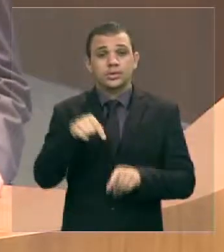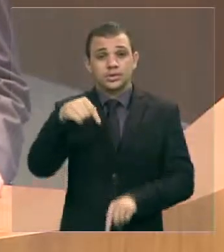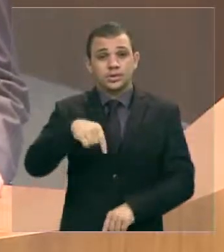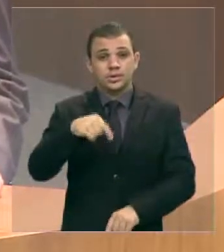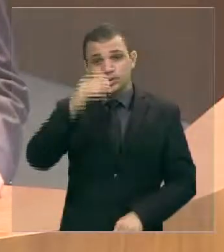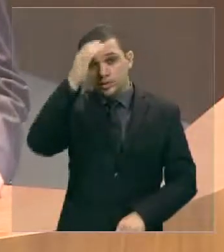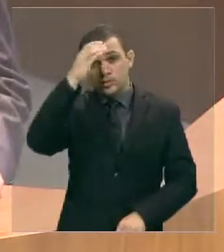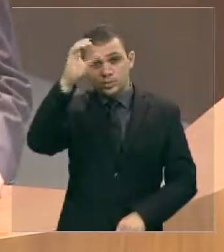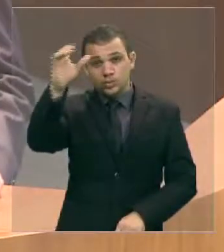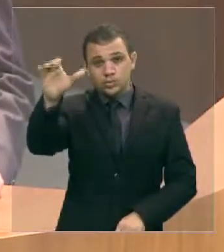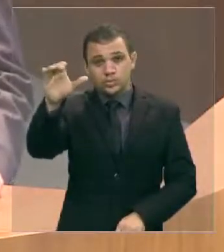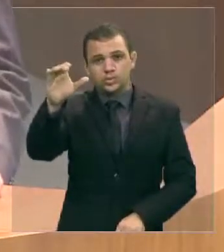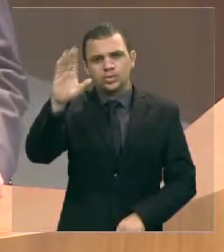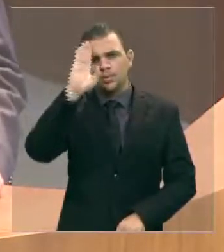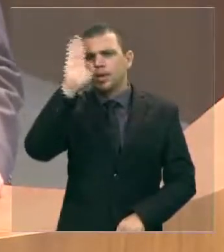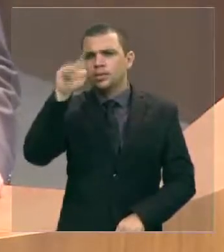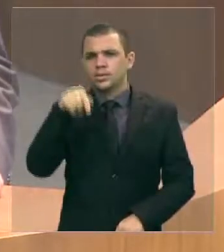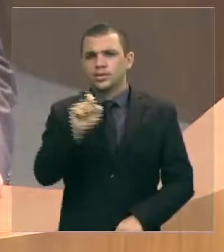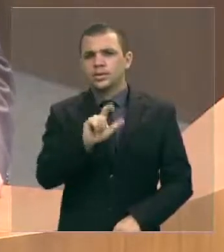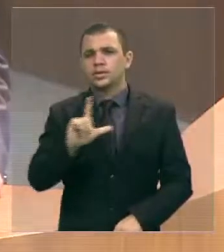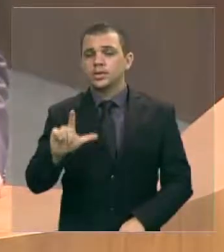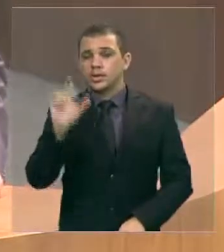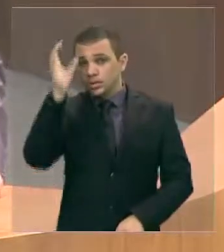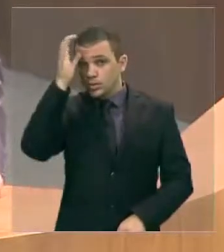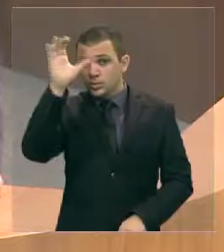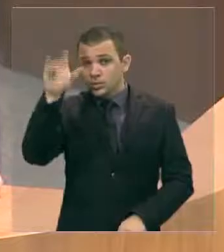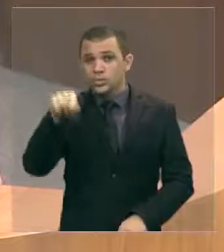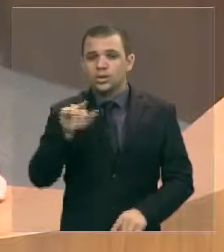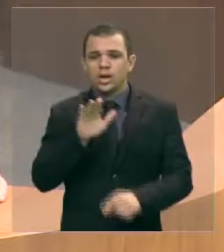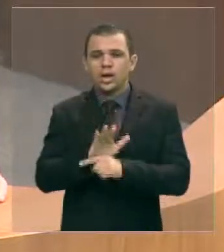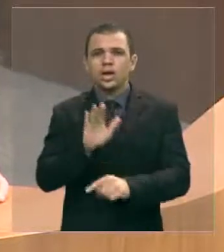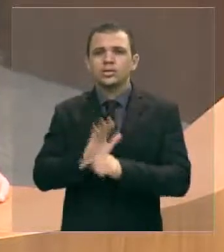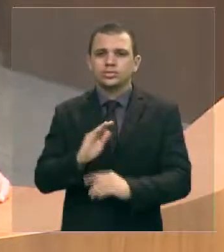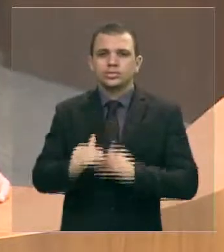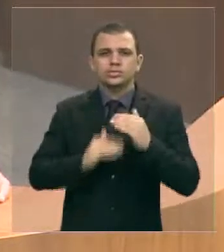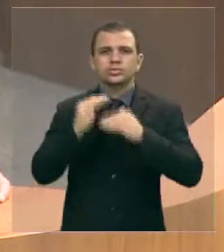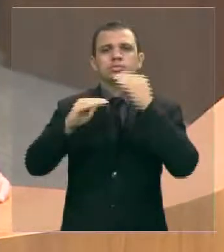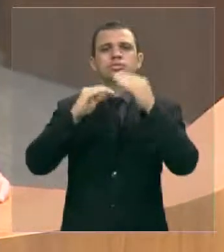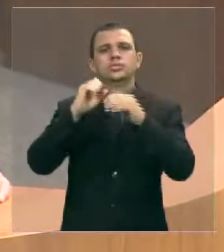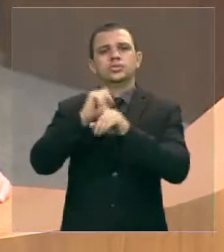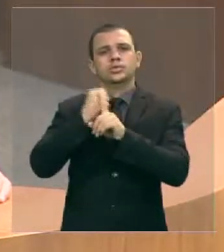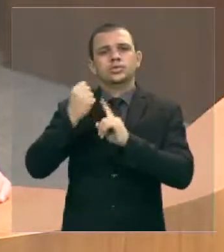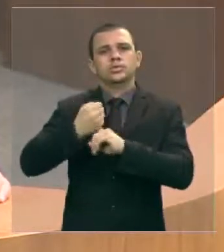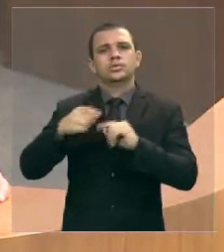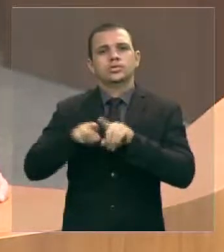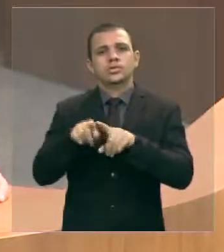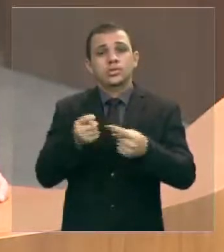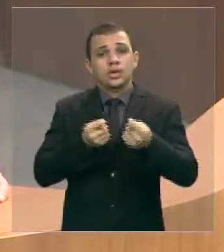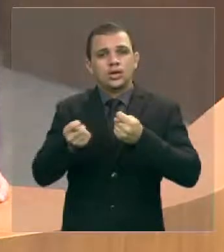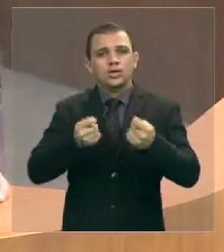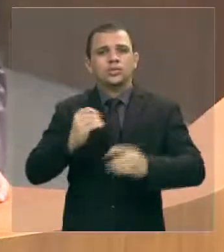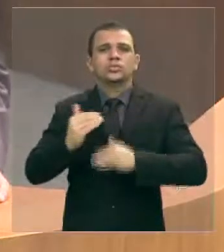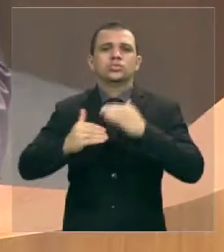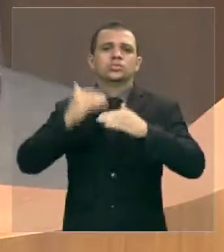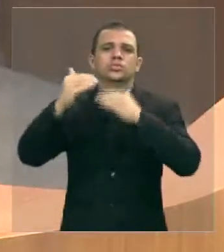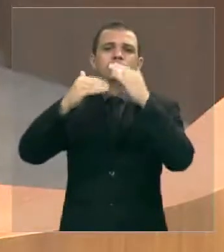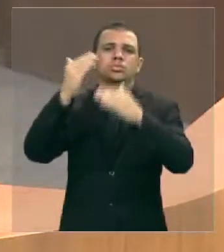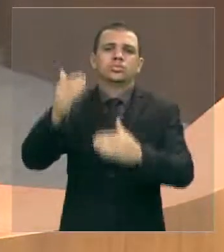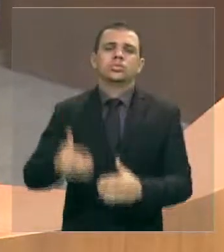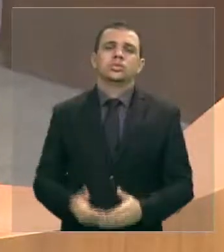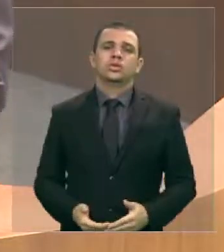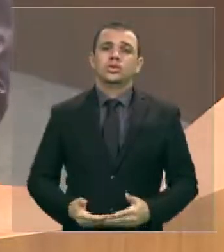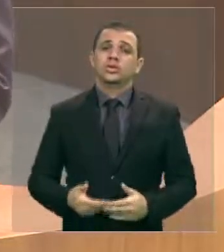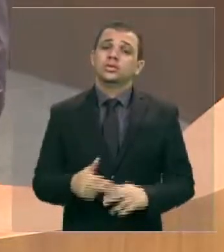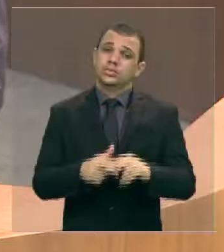Luís do Maranhão é vetor de desenvolvimento social e econômico por isso